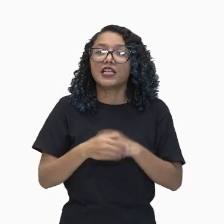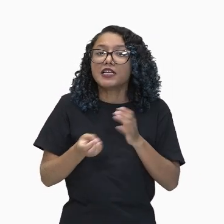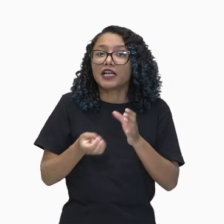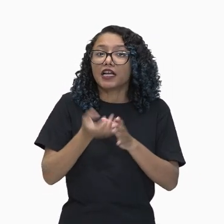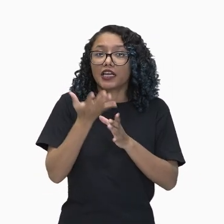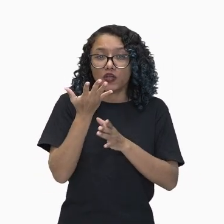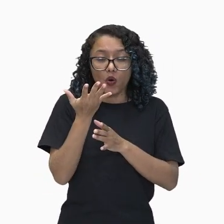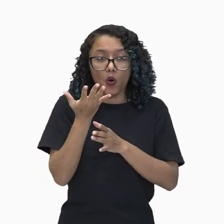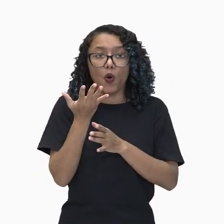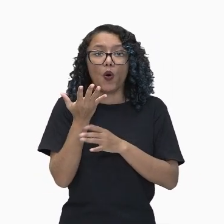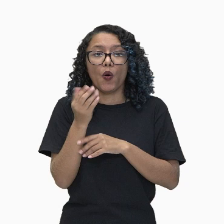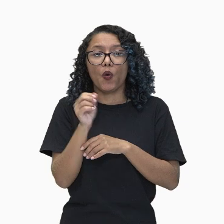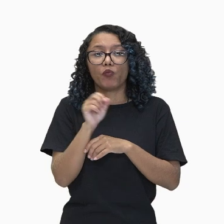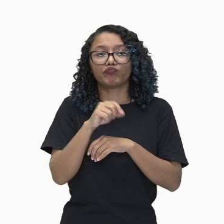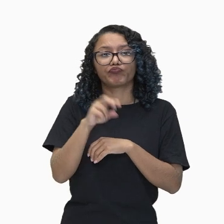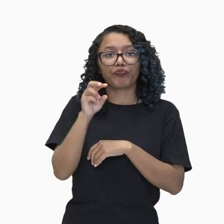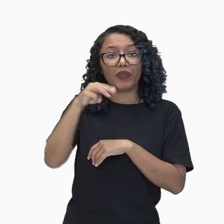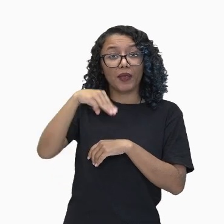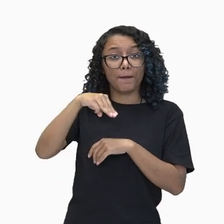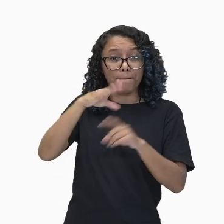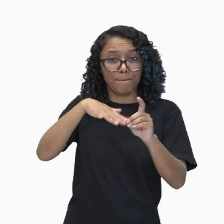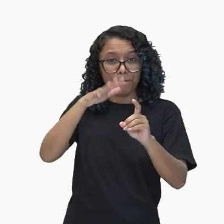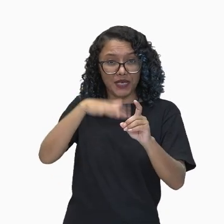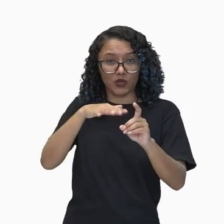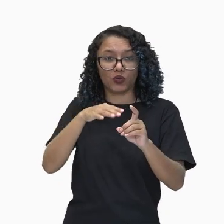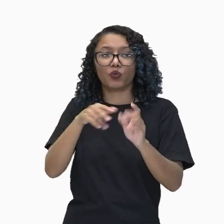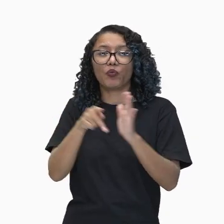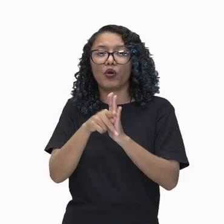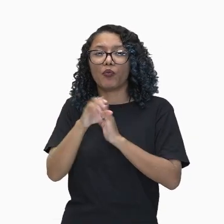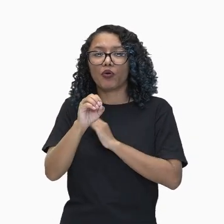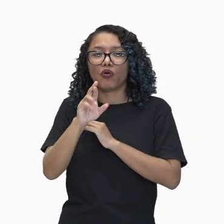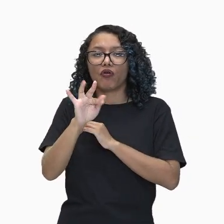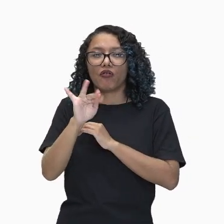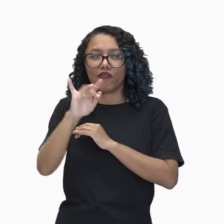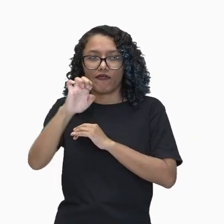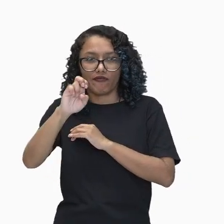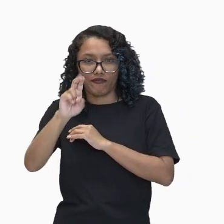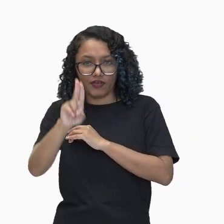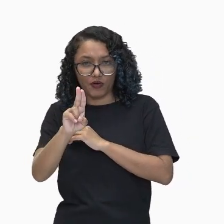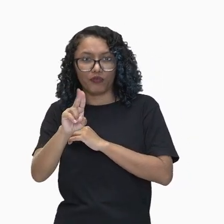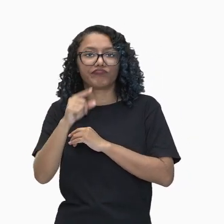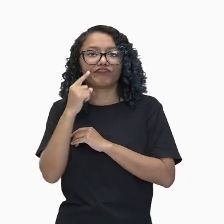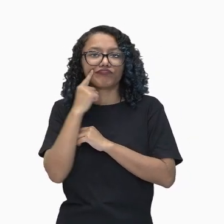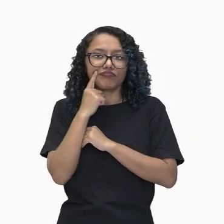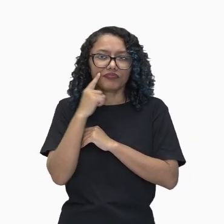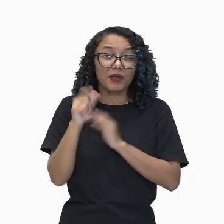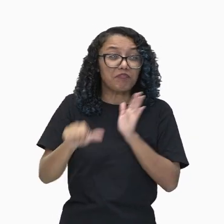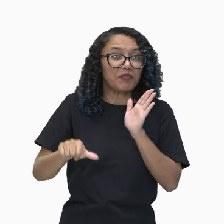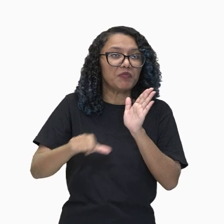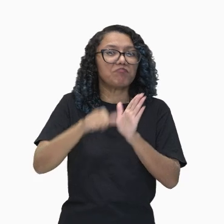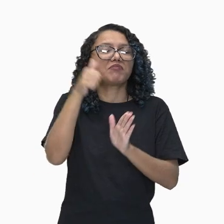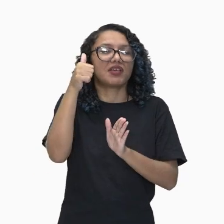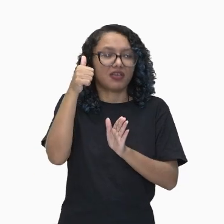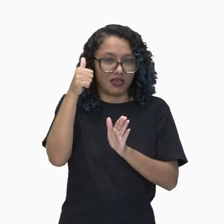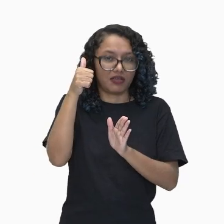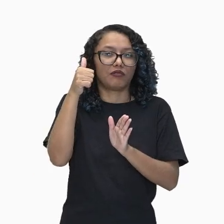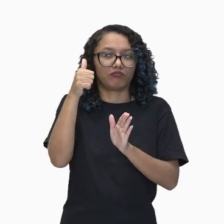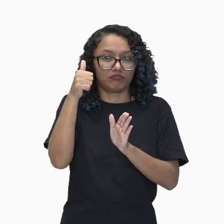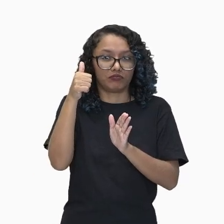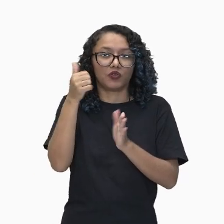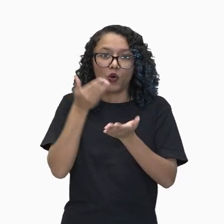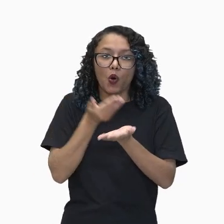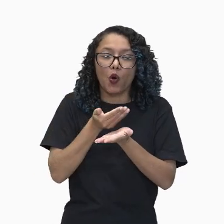1607, tornando-se, de fato, a primeira obra-prima da ópera. Essa obra foi